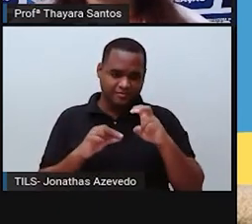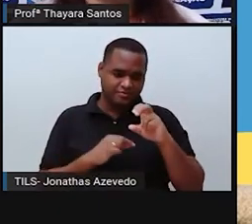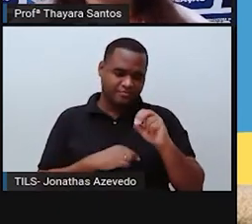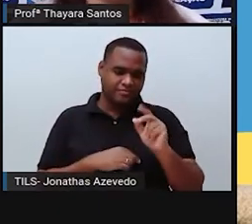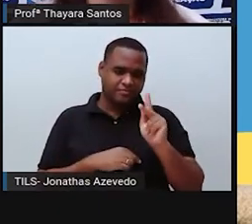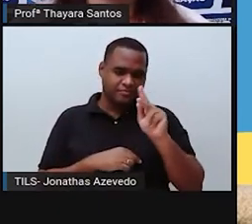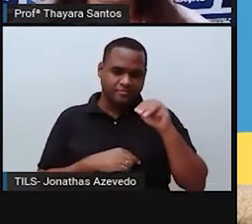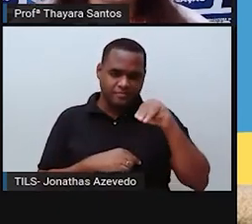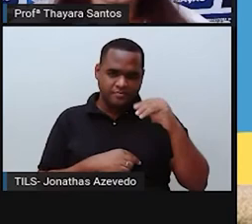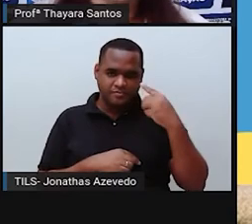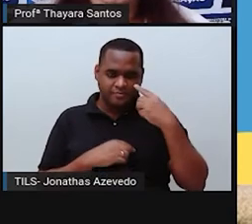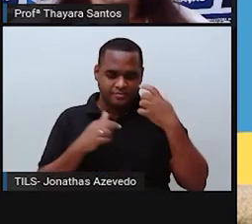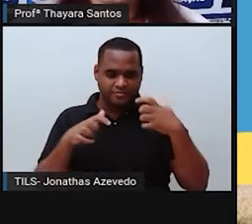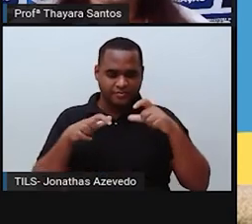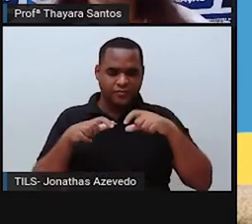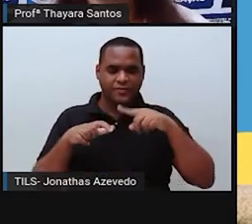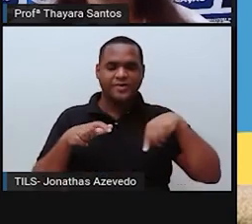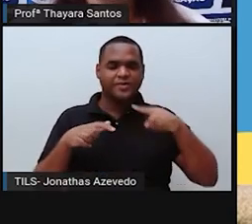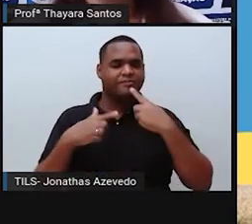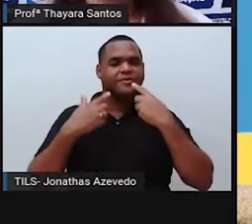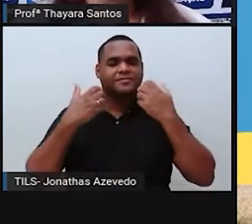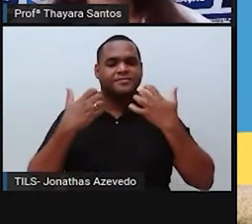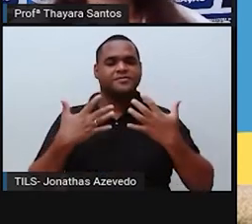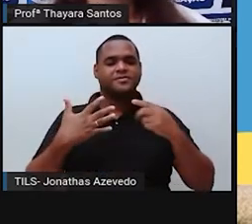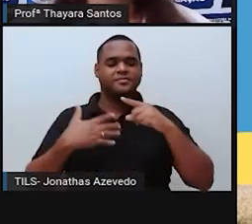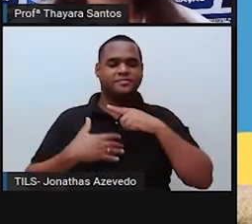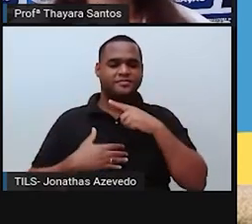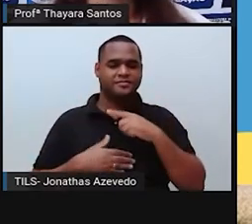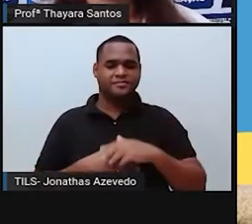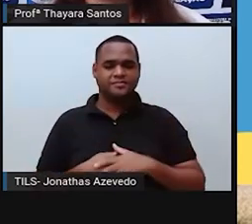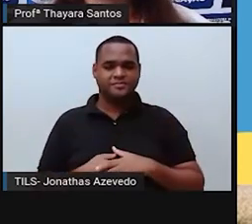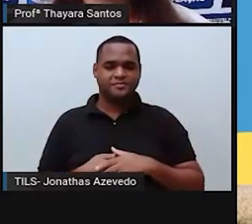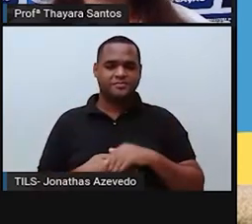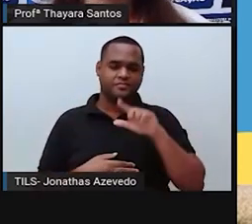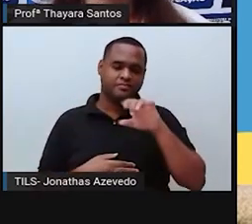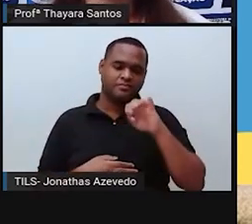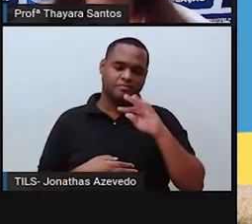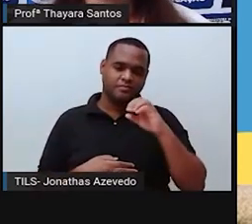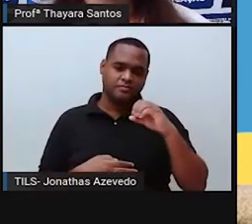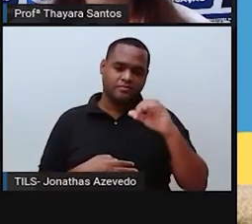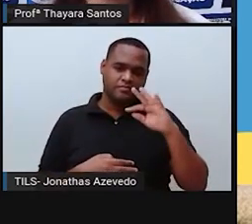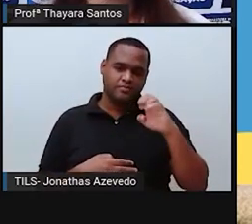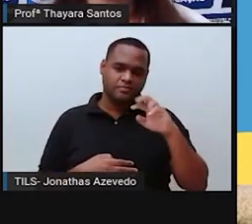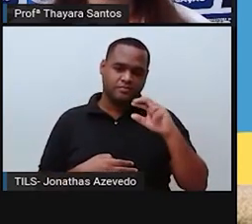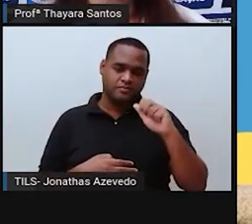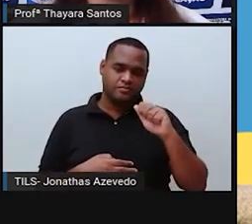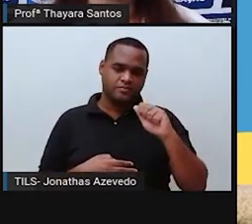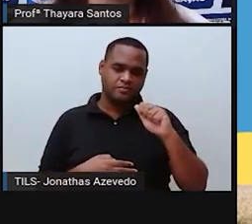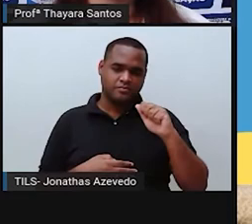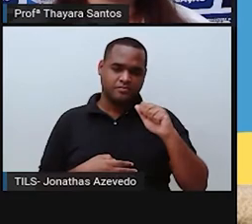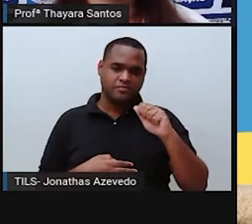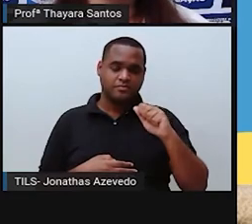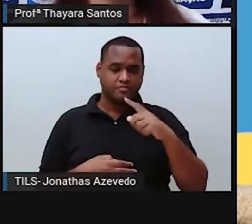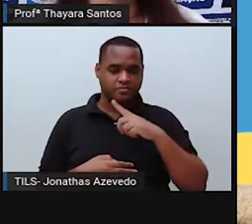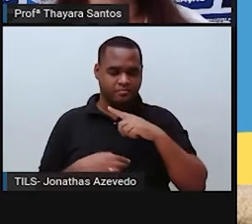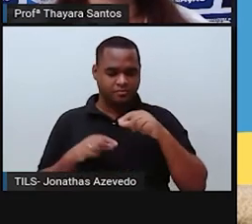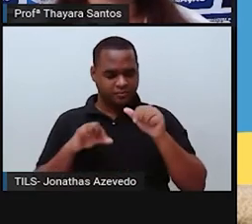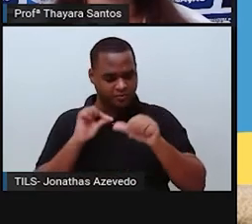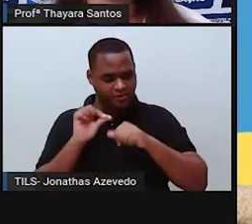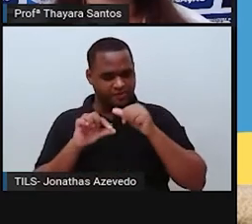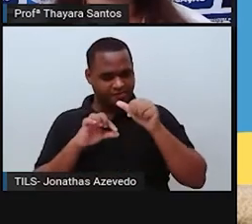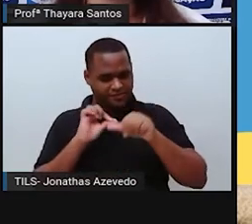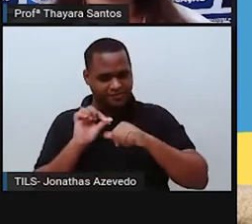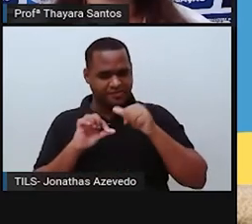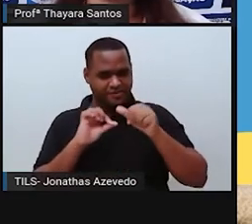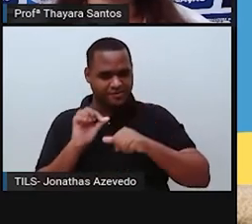do lugar que a gente está falando. E essa litosfera, ela está em constante transformação. Por quê? Porque tem